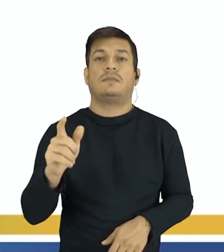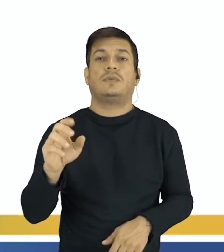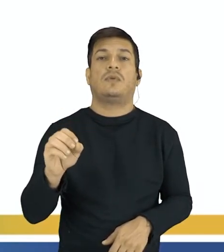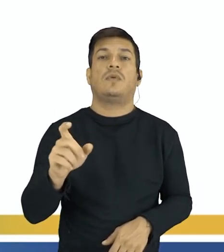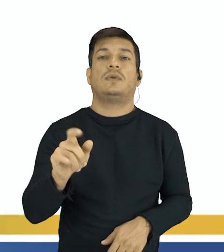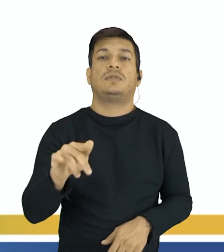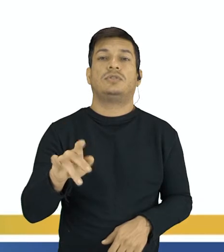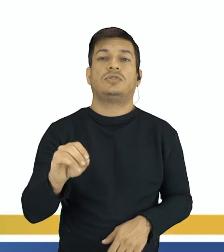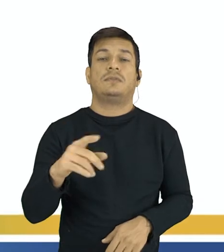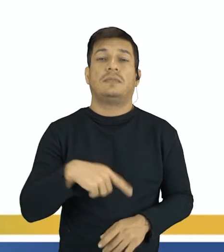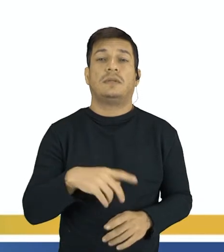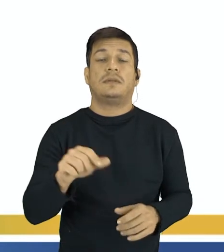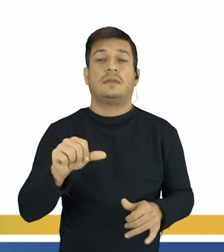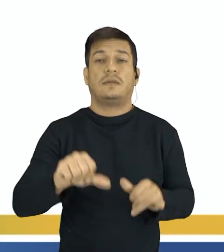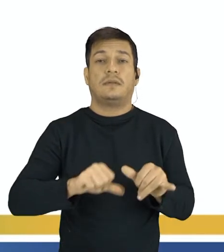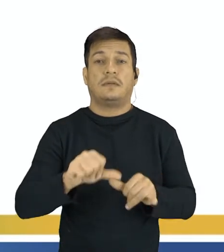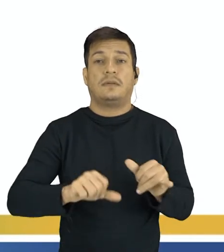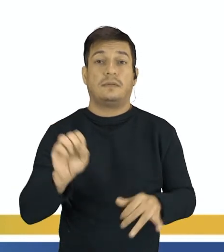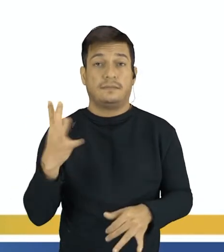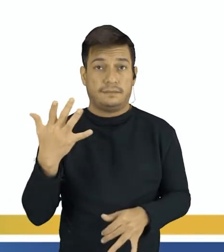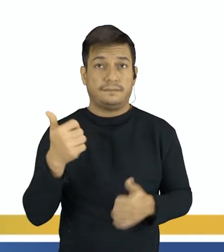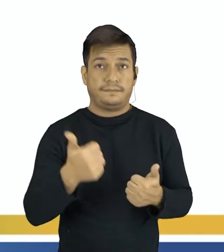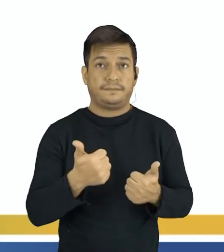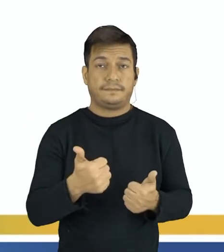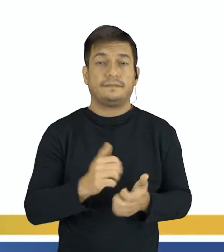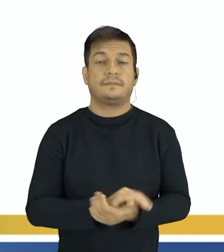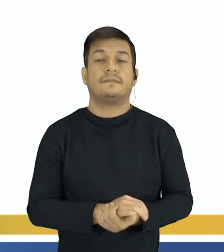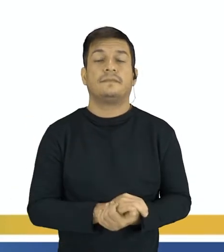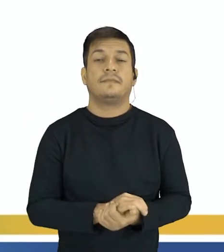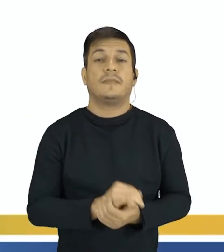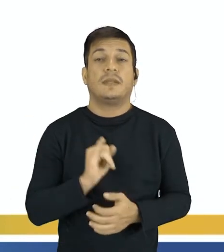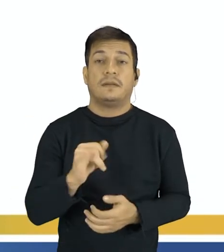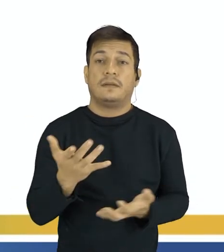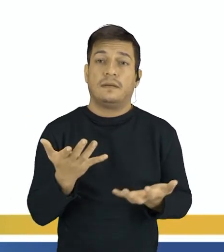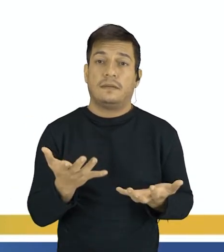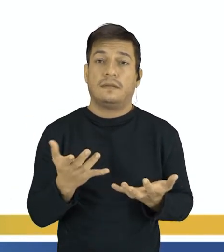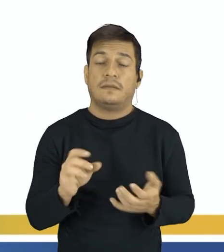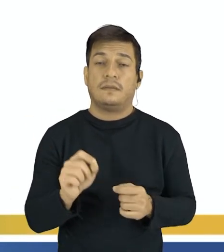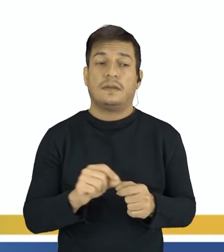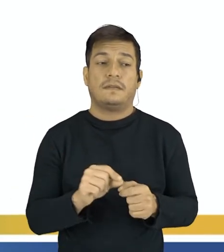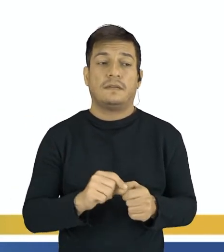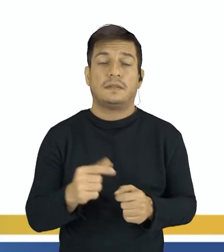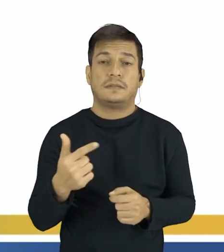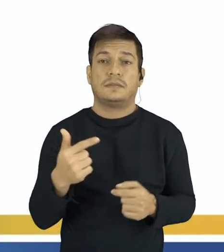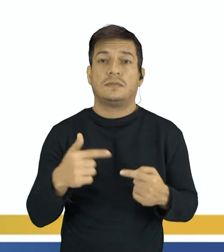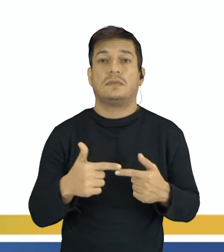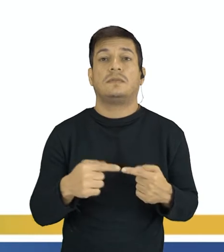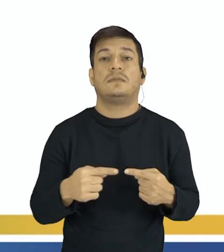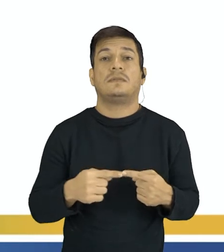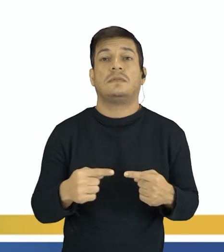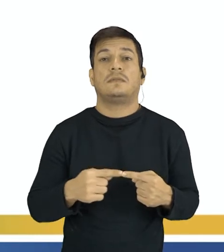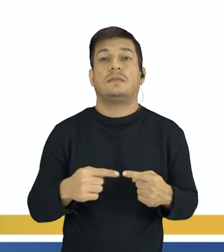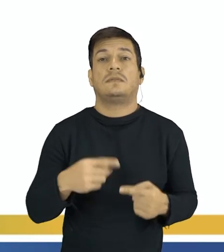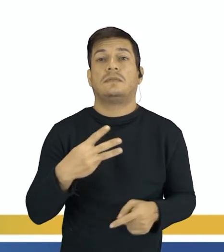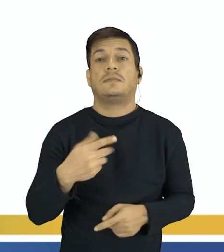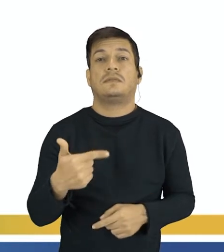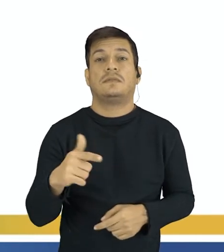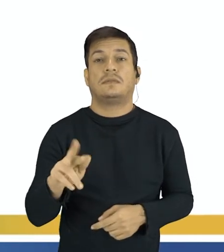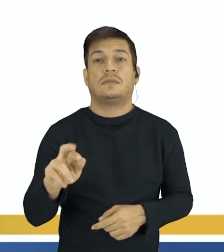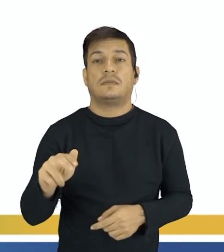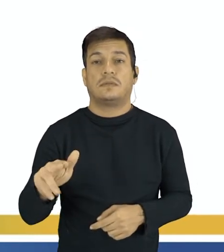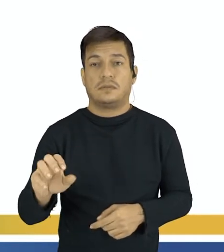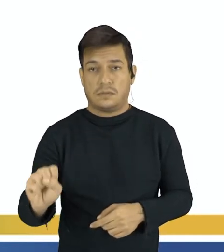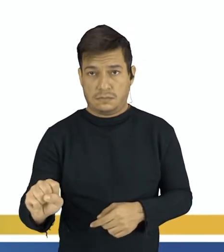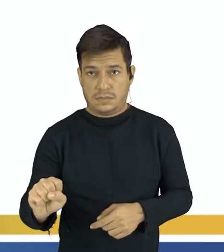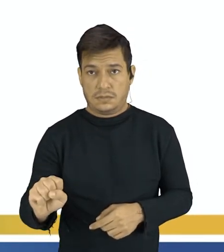que essa reação química, ela ocorra, tá? Então, se a gente quiser fazer uma segunda combinação, 32 gramas de